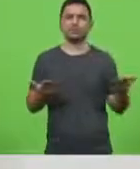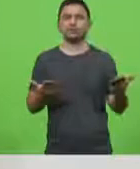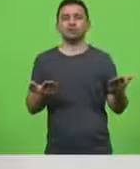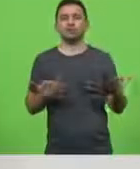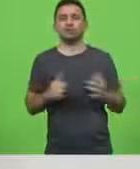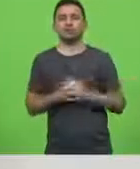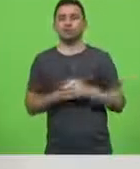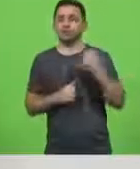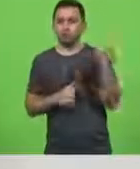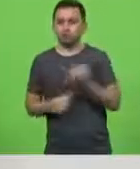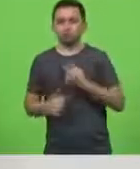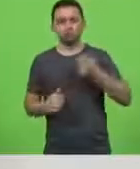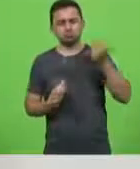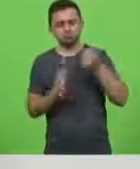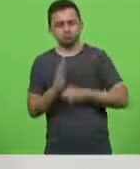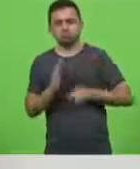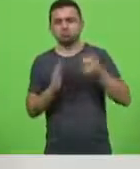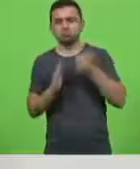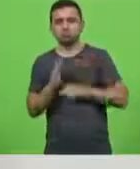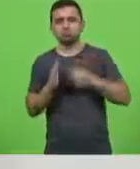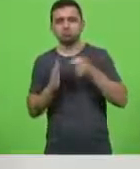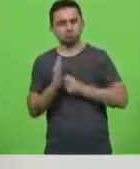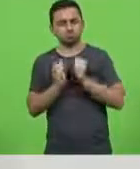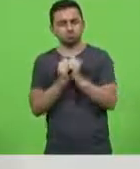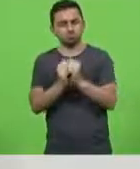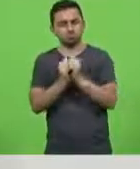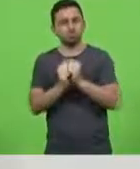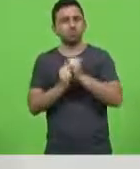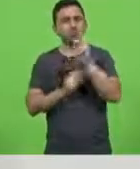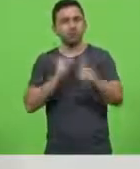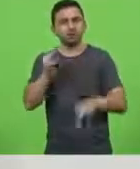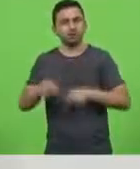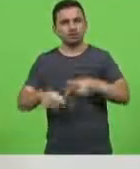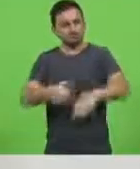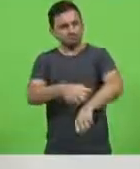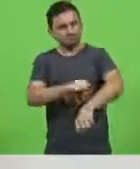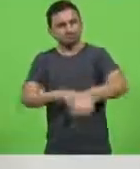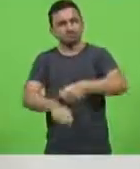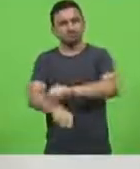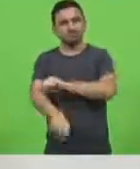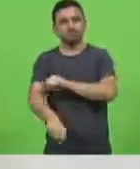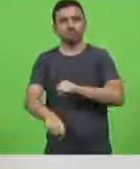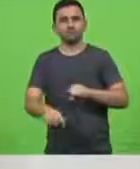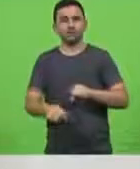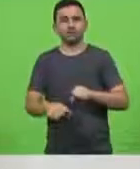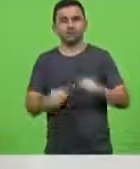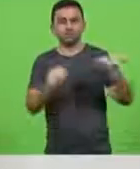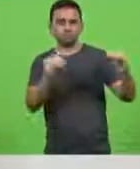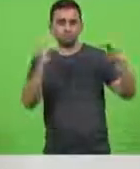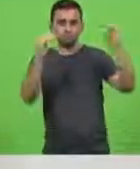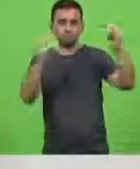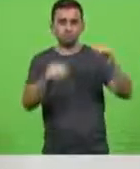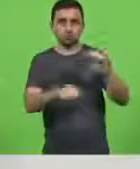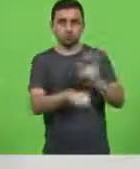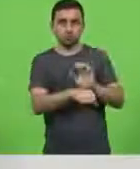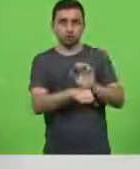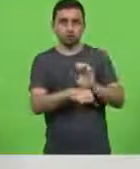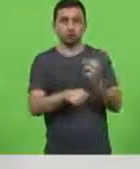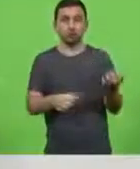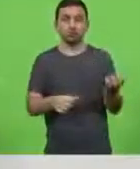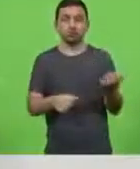estamos enfrentando junto da população com muita garra autoridades estaduais municipais